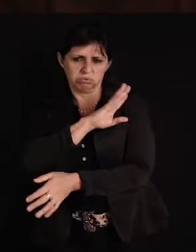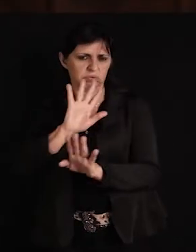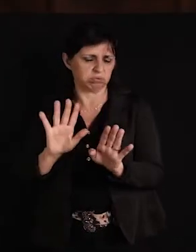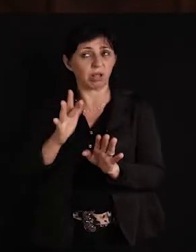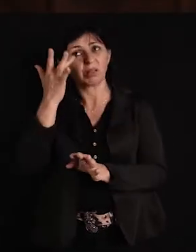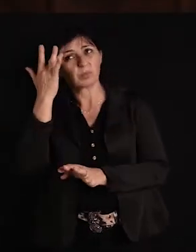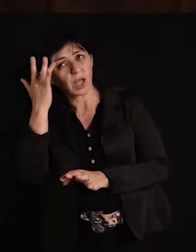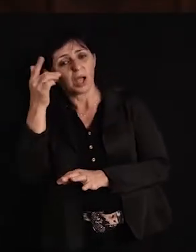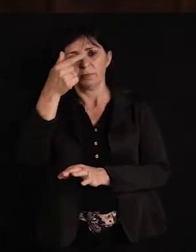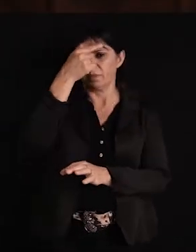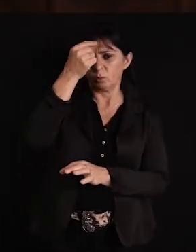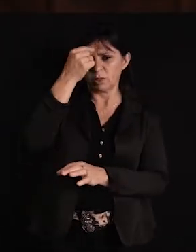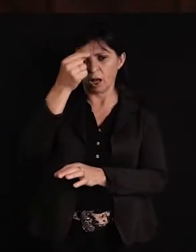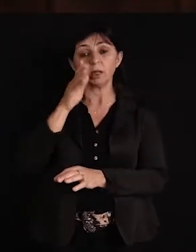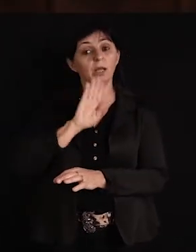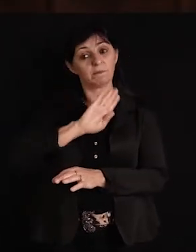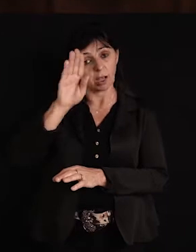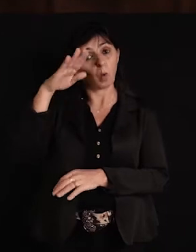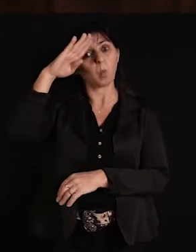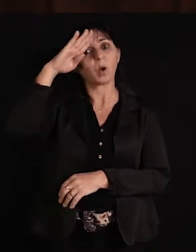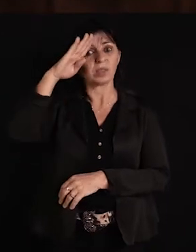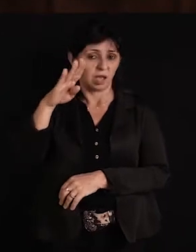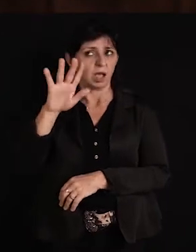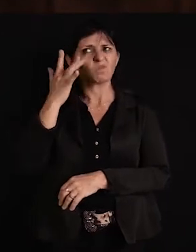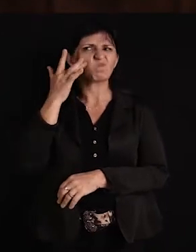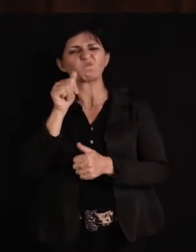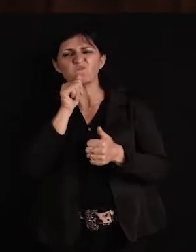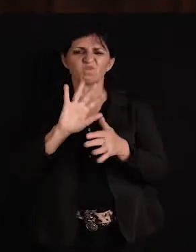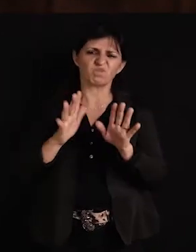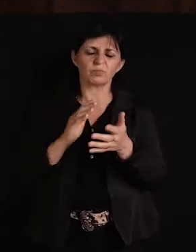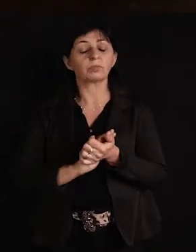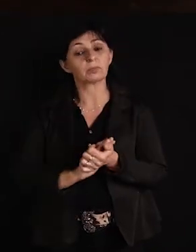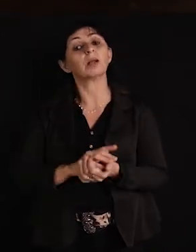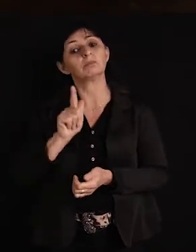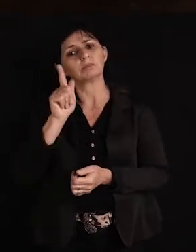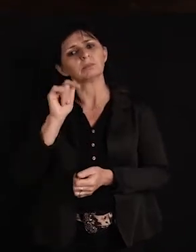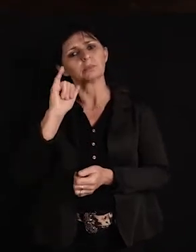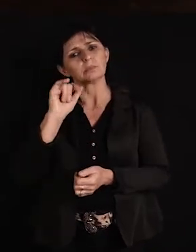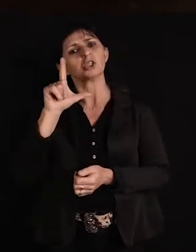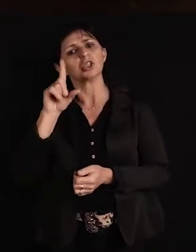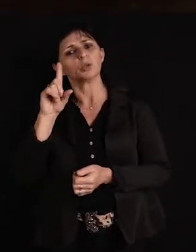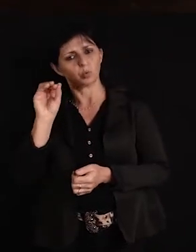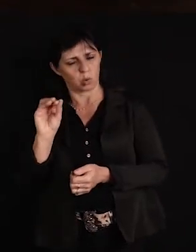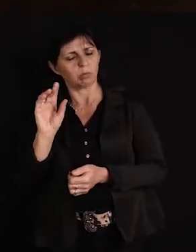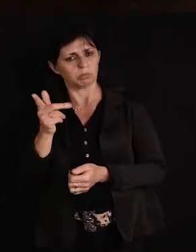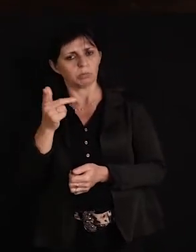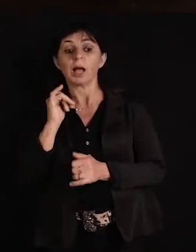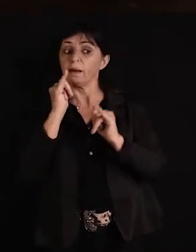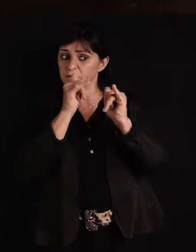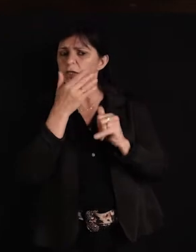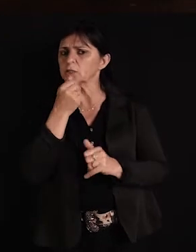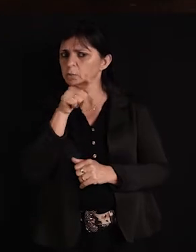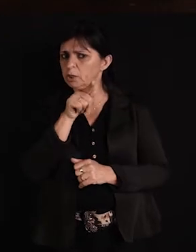fazer uma faculdade, se vai para o quartel ou não. E daí o Gildo disse para o meu pai, avisa o guri que eu vou precisar dele.